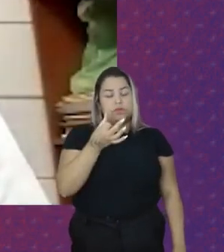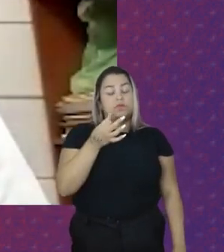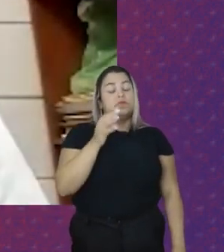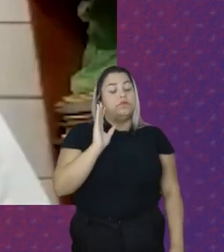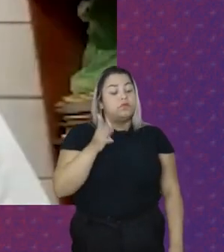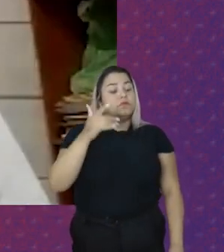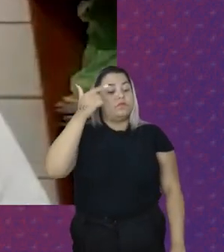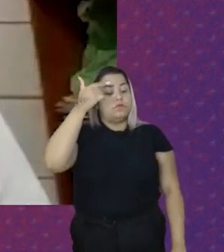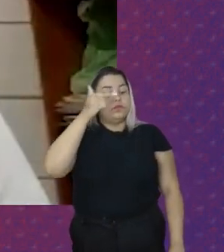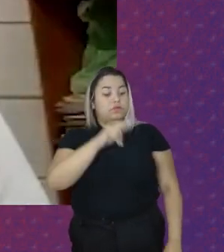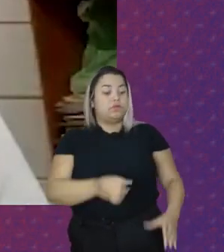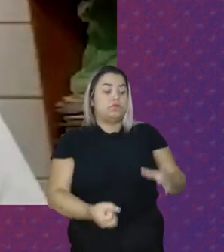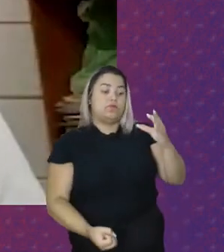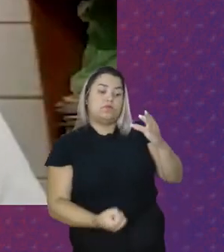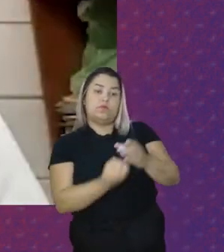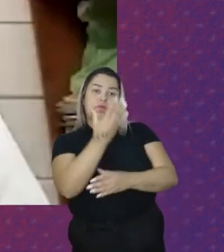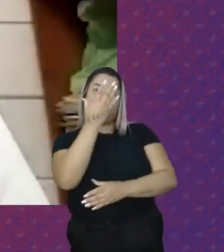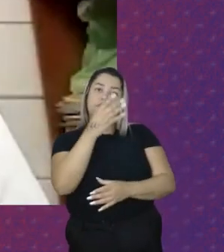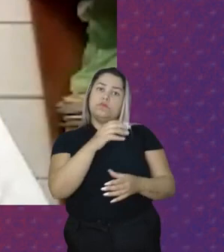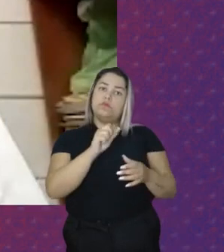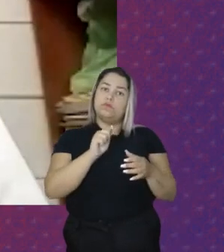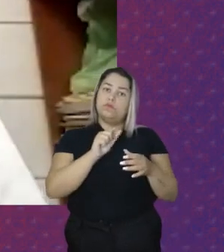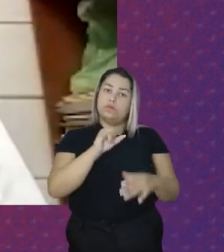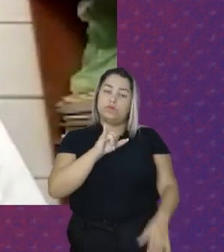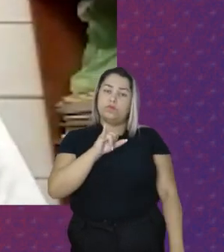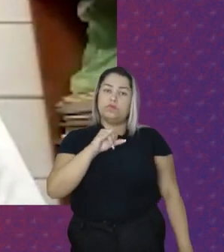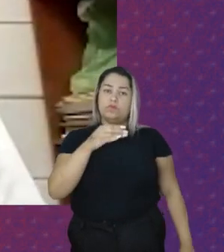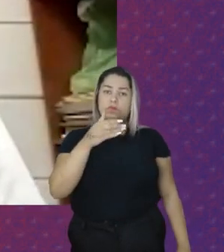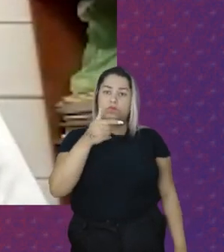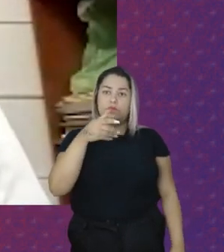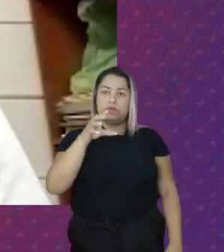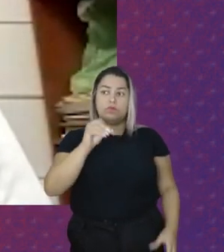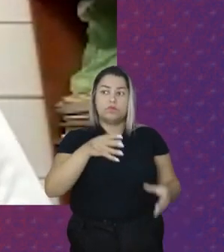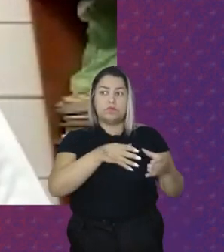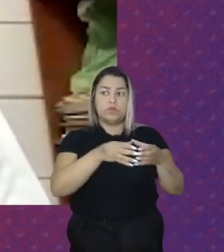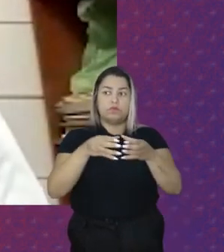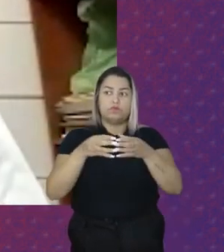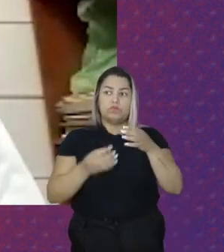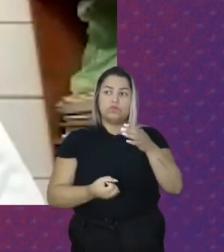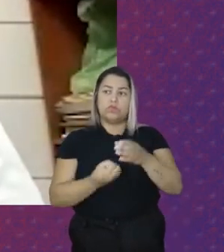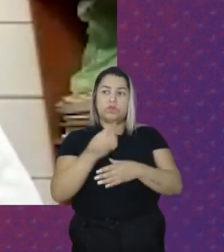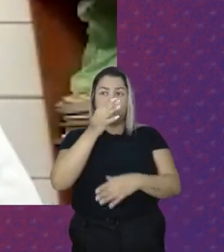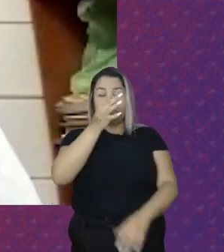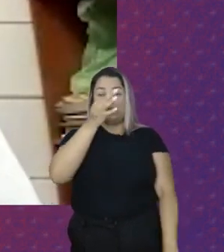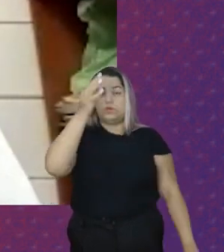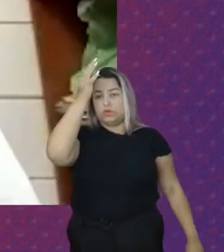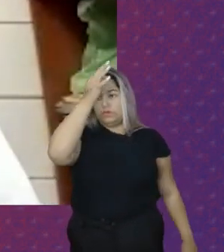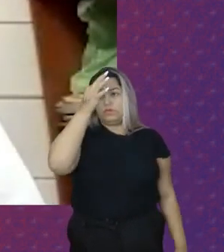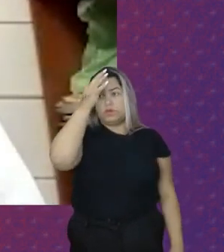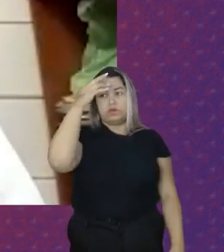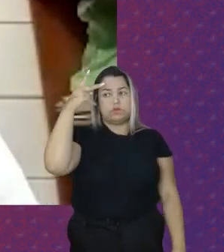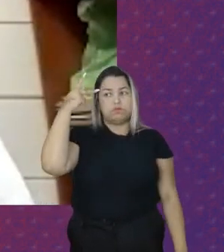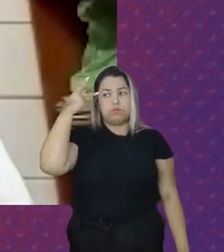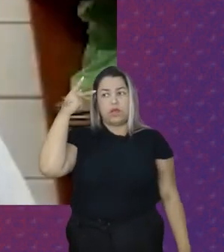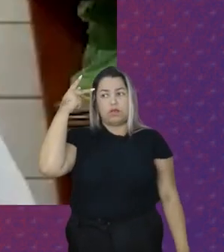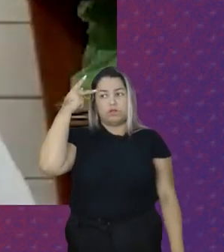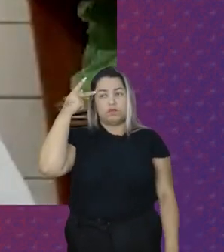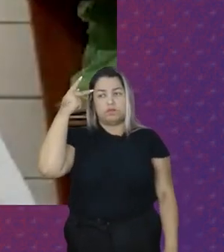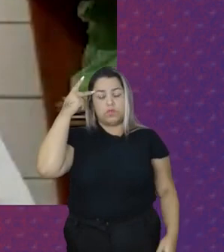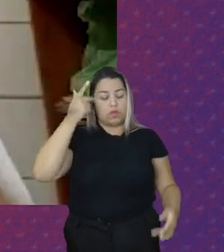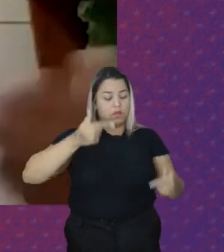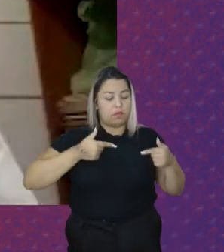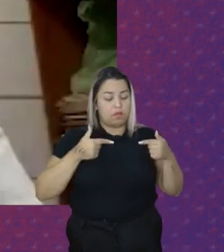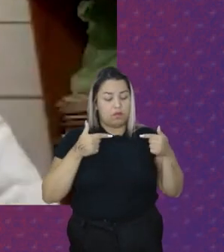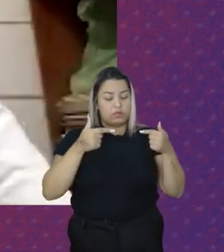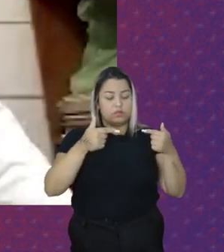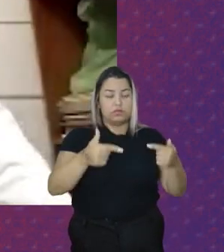conseguiu Fundar A primeira Associação De trabalhadoras Domésticas Na cidade De Santos São Paulo Então É uma luta Que